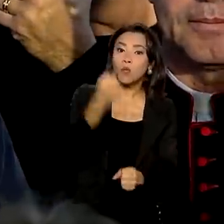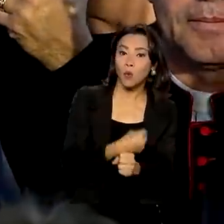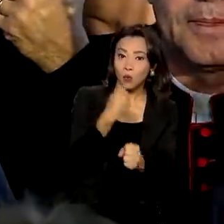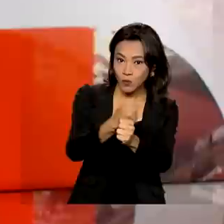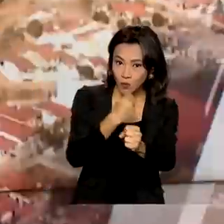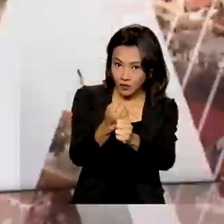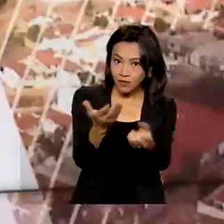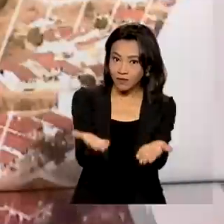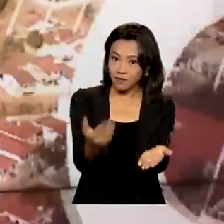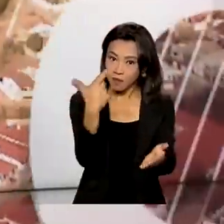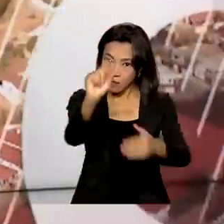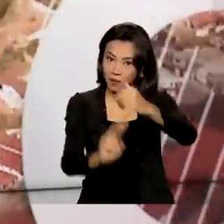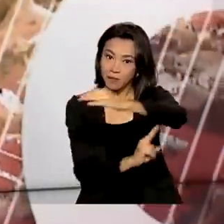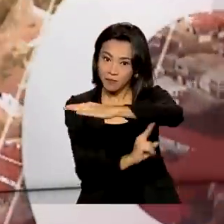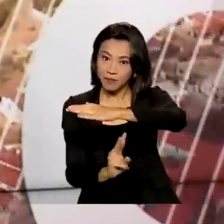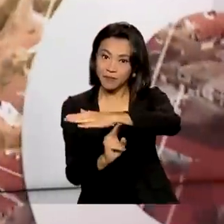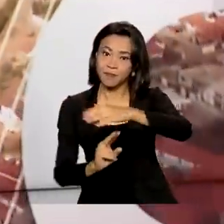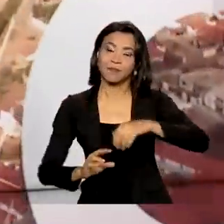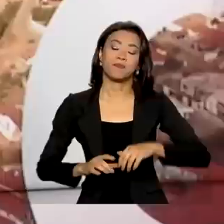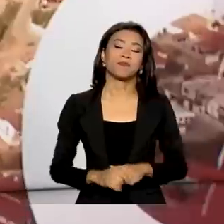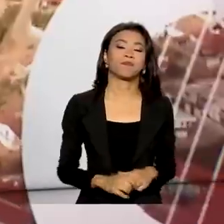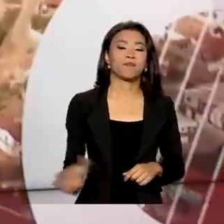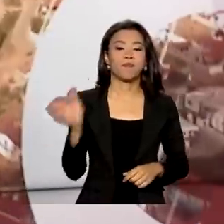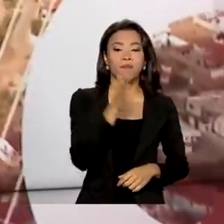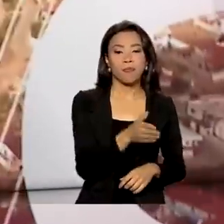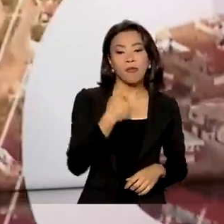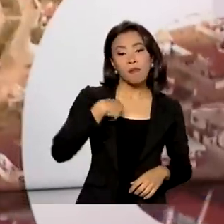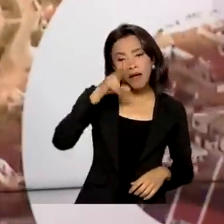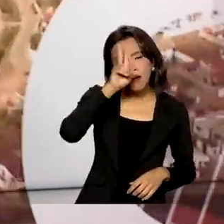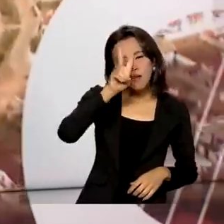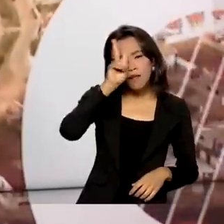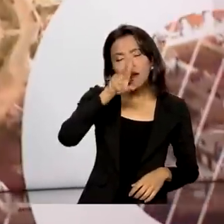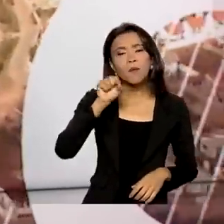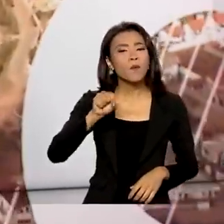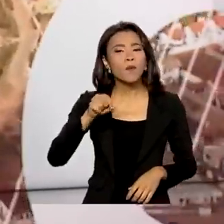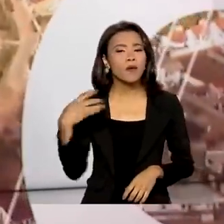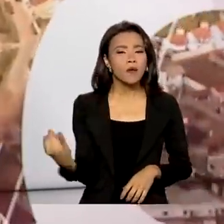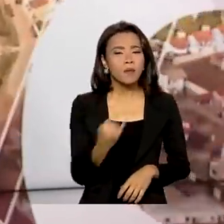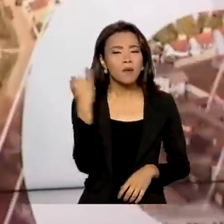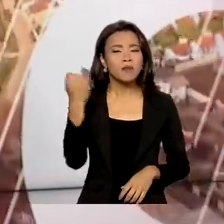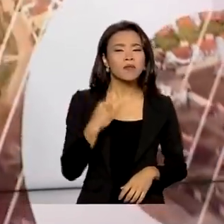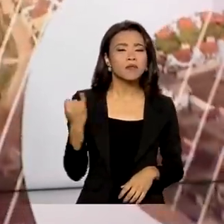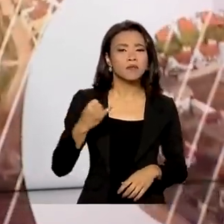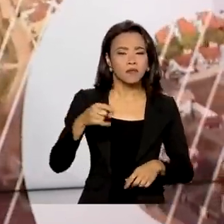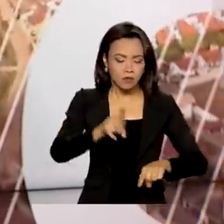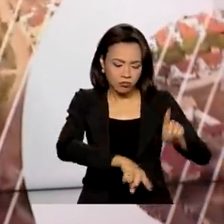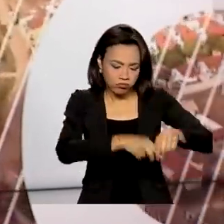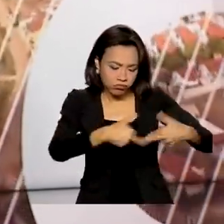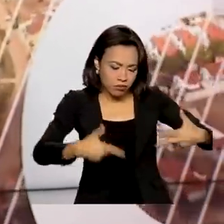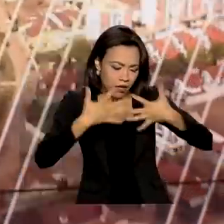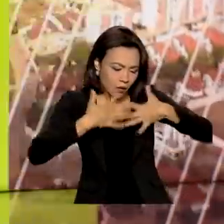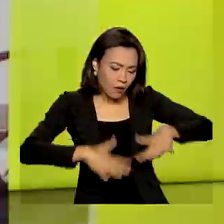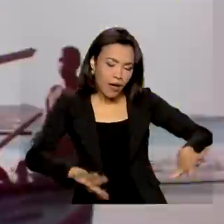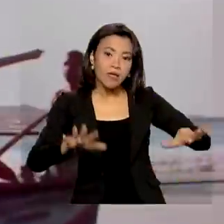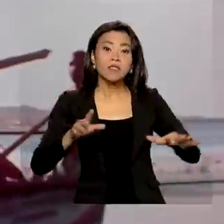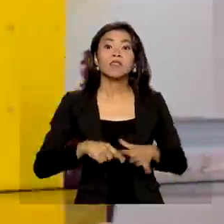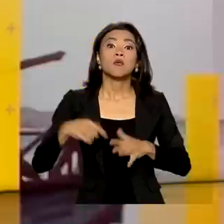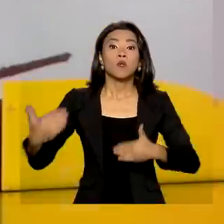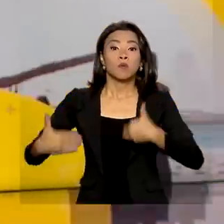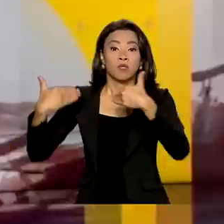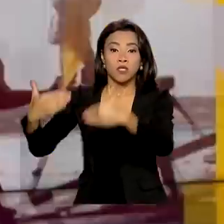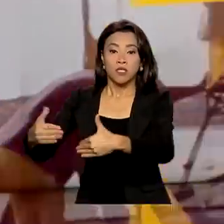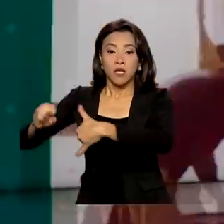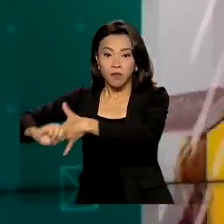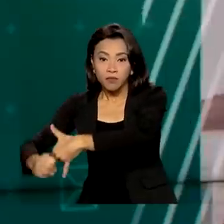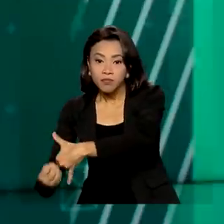Murtinho. Para lembrar sobre a importância da preservação dos recursos naturais, o Ministério do Meio Ambiente realizou ontem uma